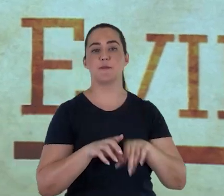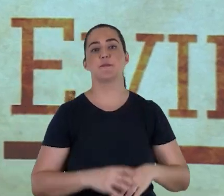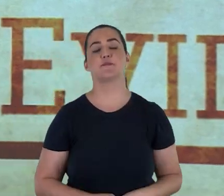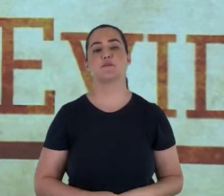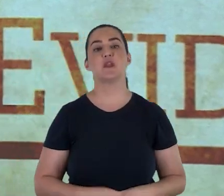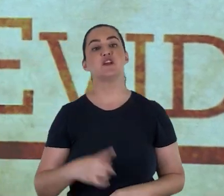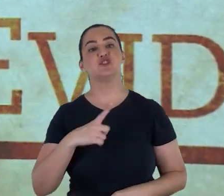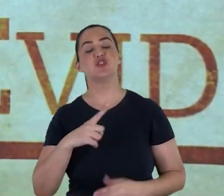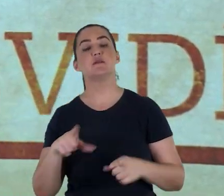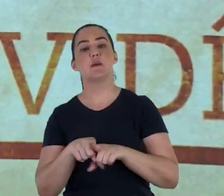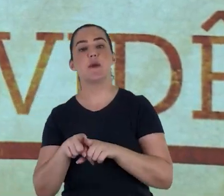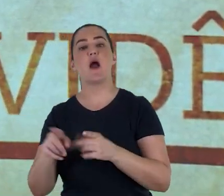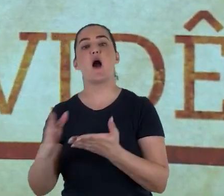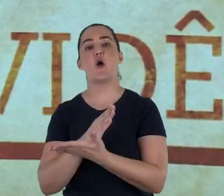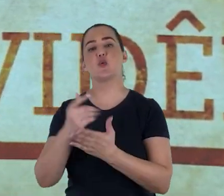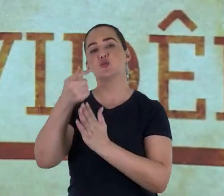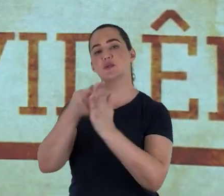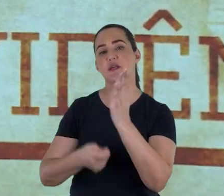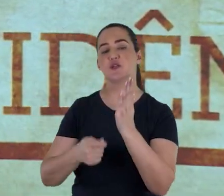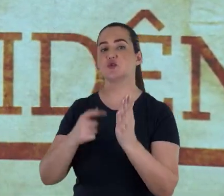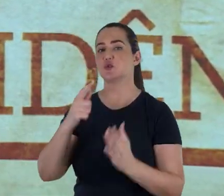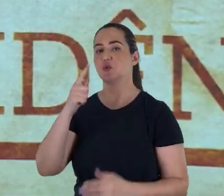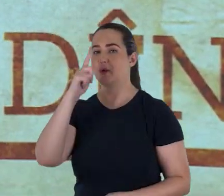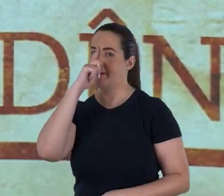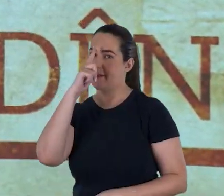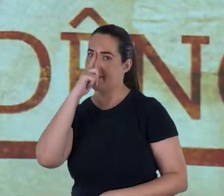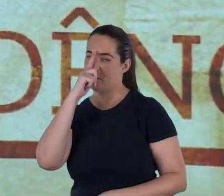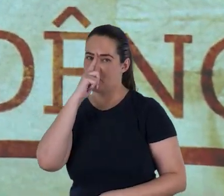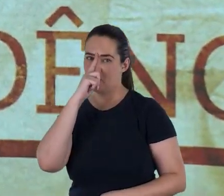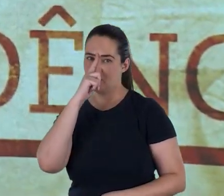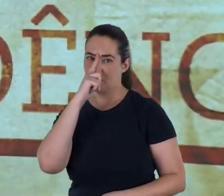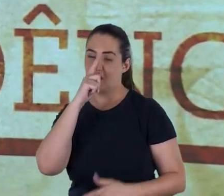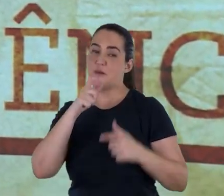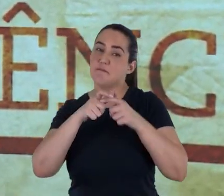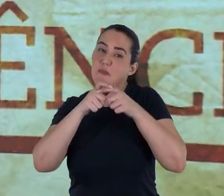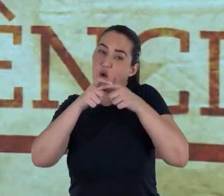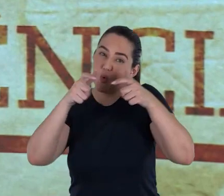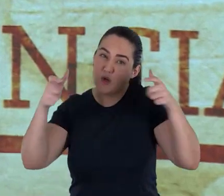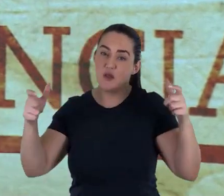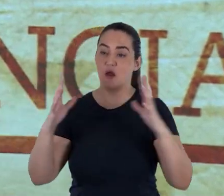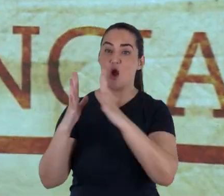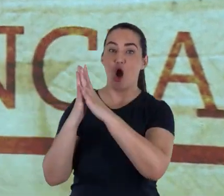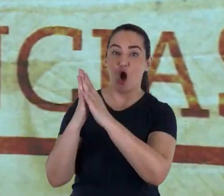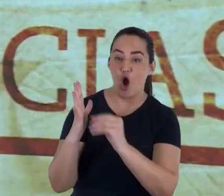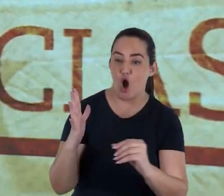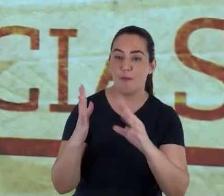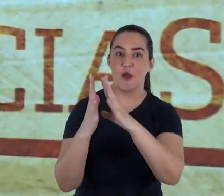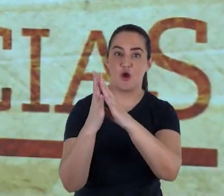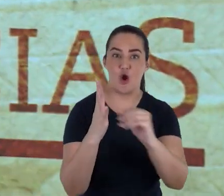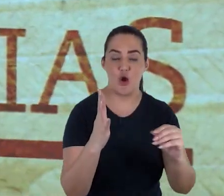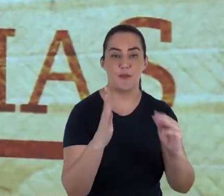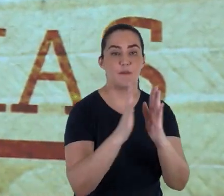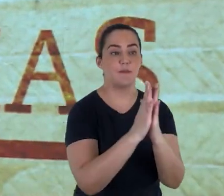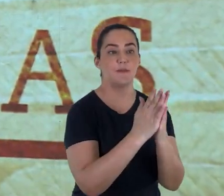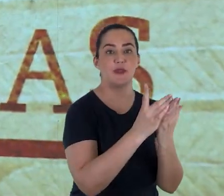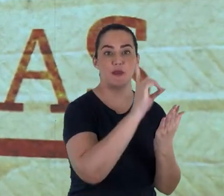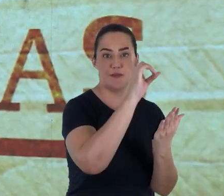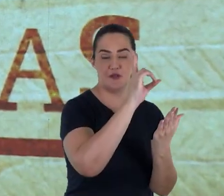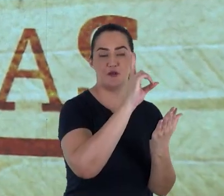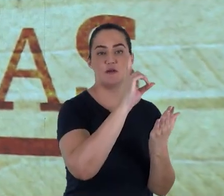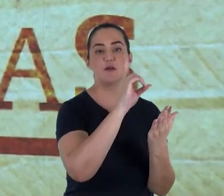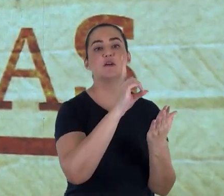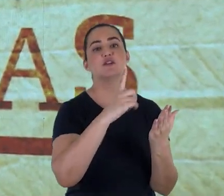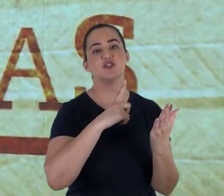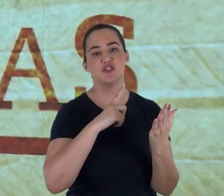alguns textos gregos, mas provavelmente não é coincidência que a maioria das cópias dos livros bíblicos de